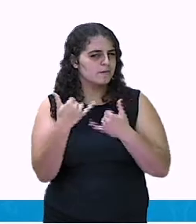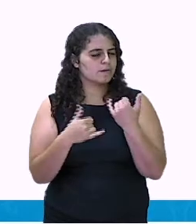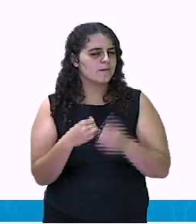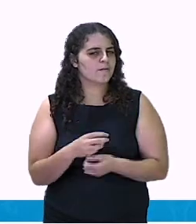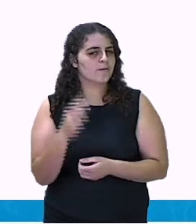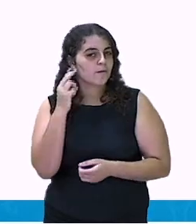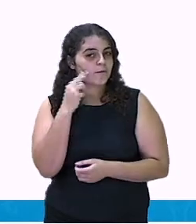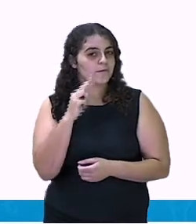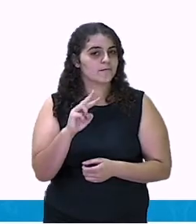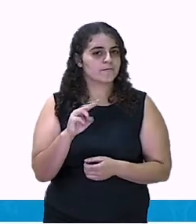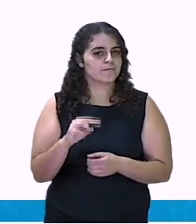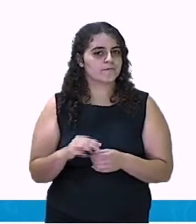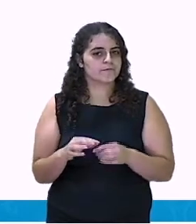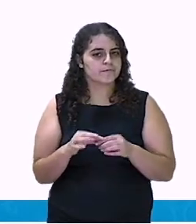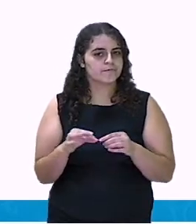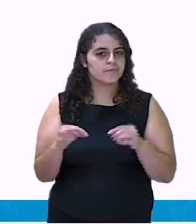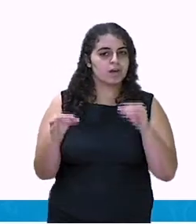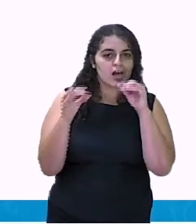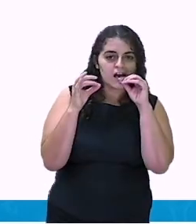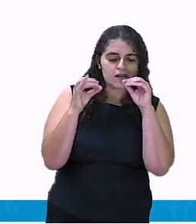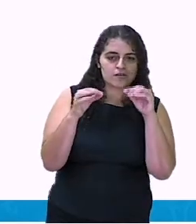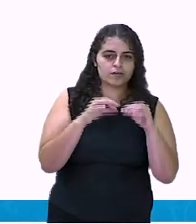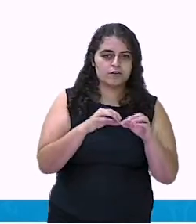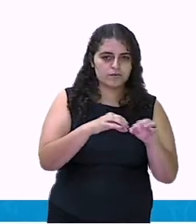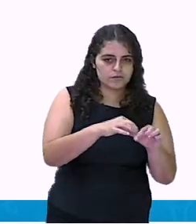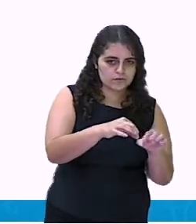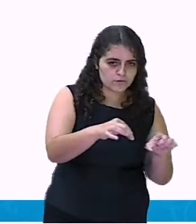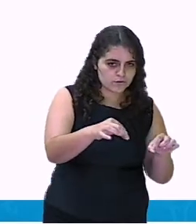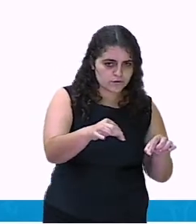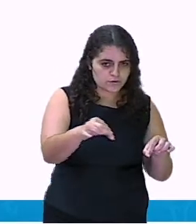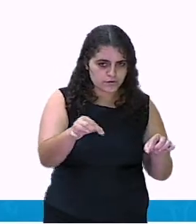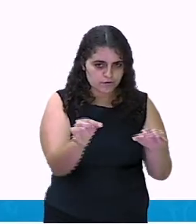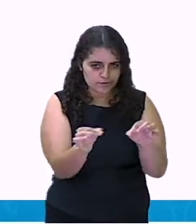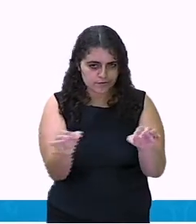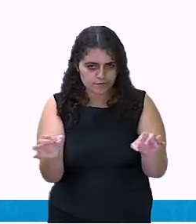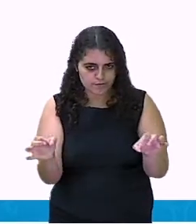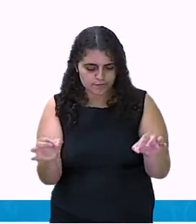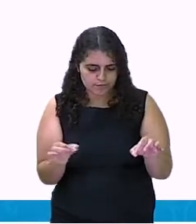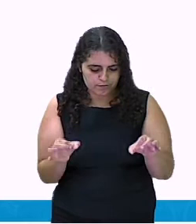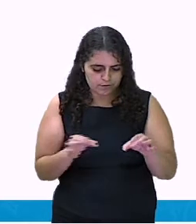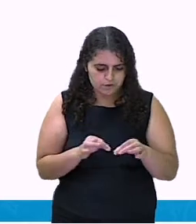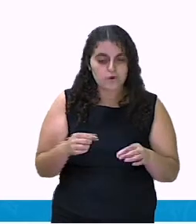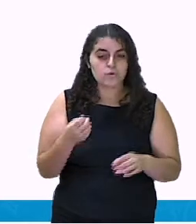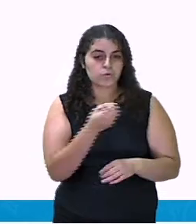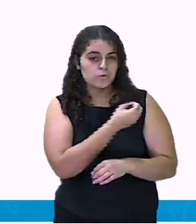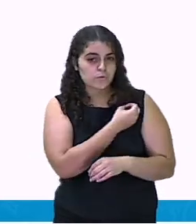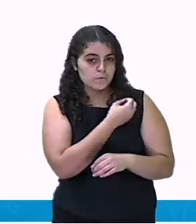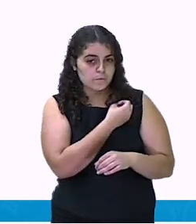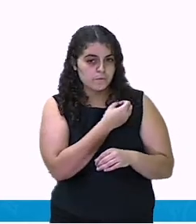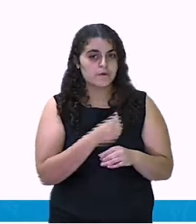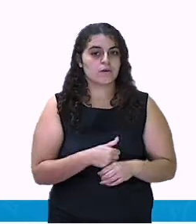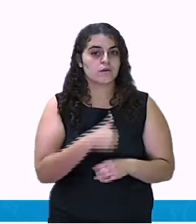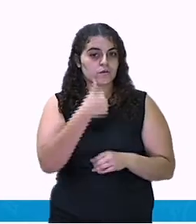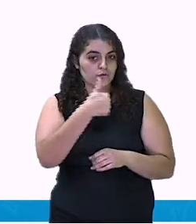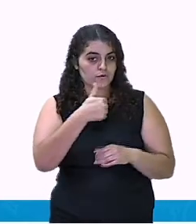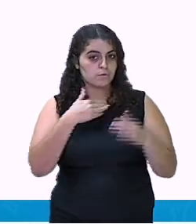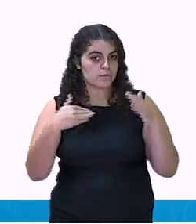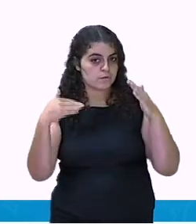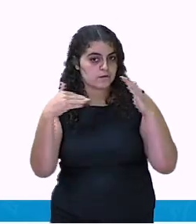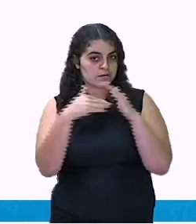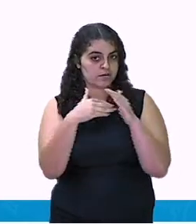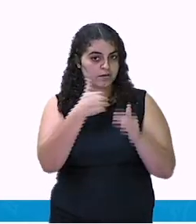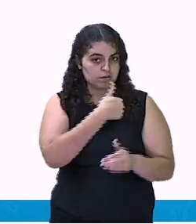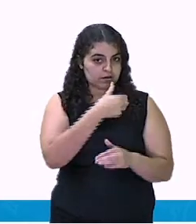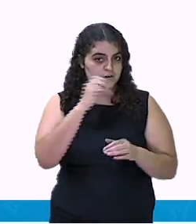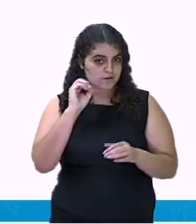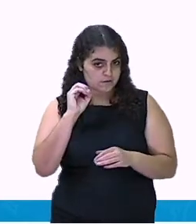Cole o durex no chão fazendo a amarelinha. Numere as casas de 1 até 10 e